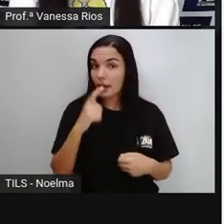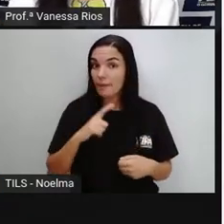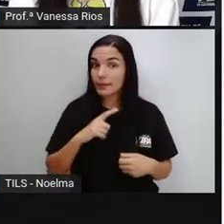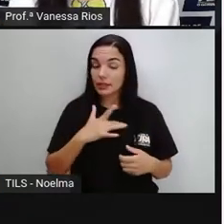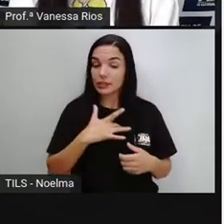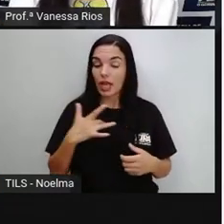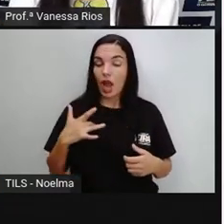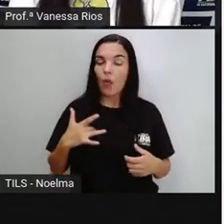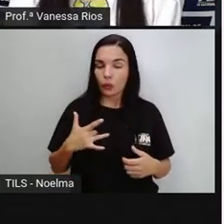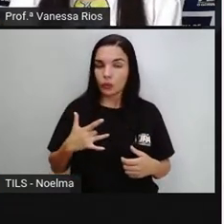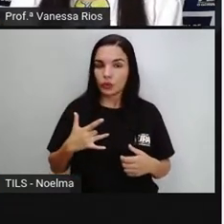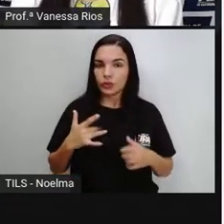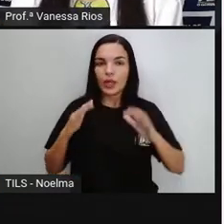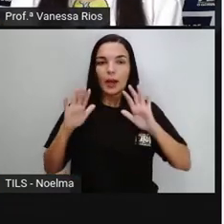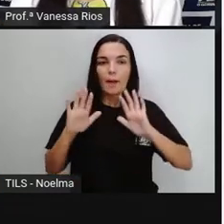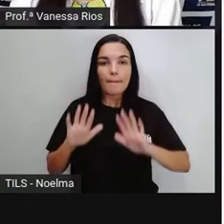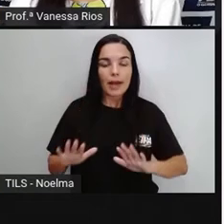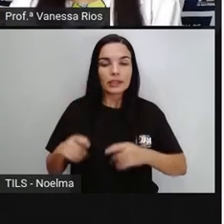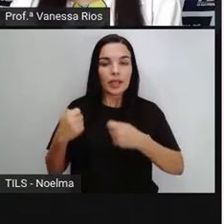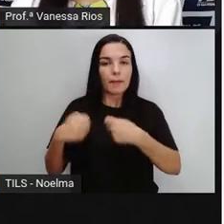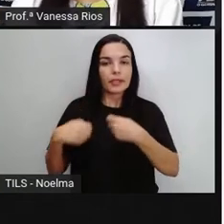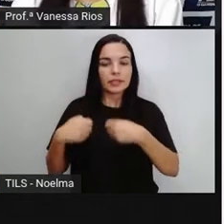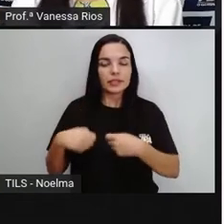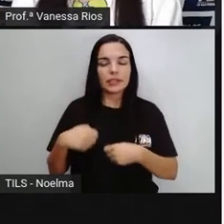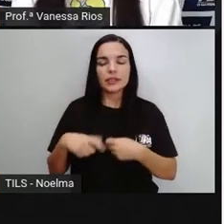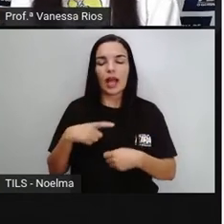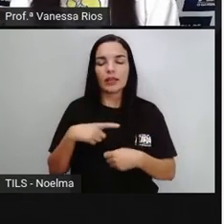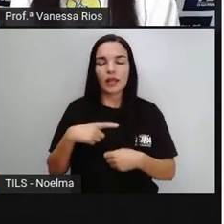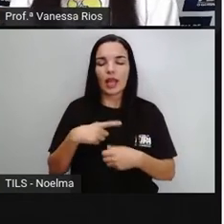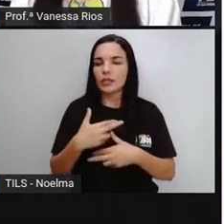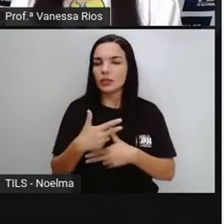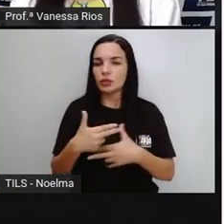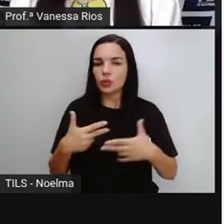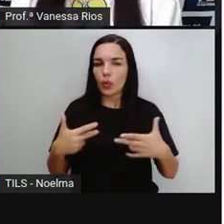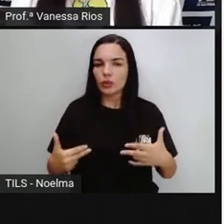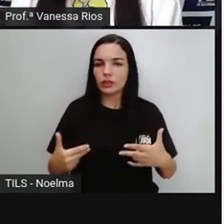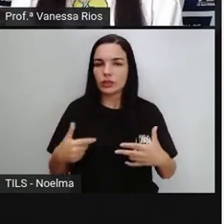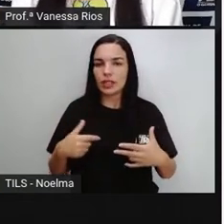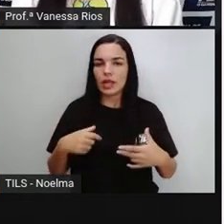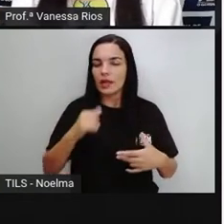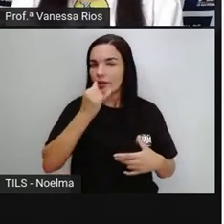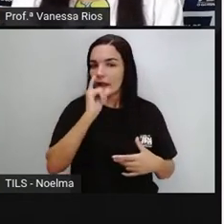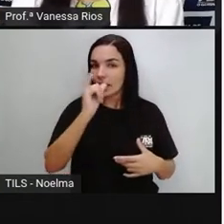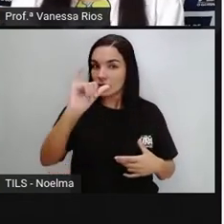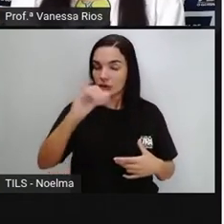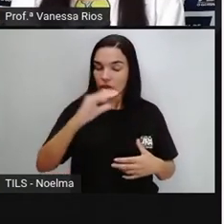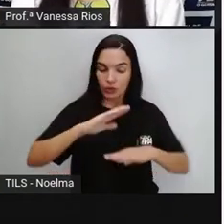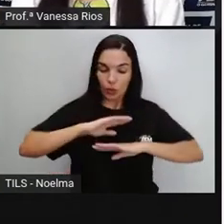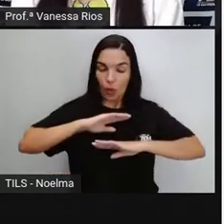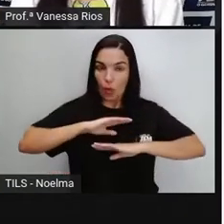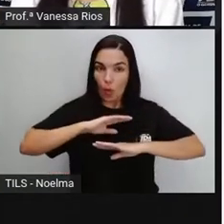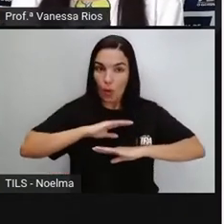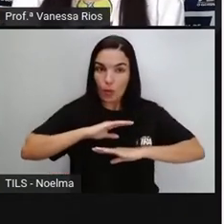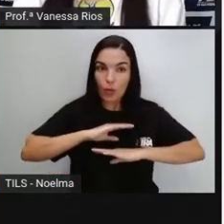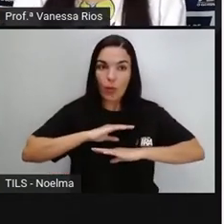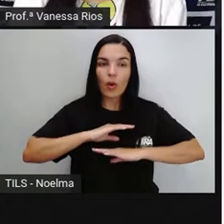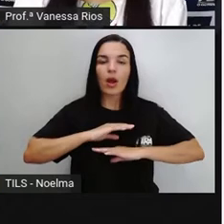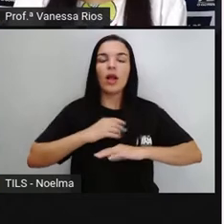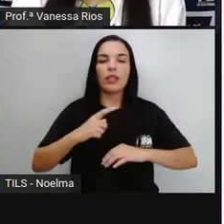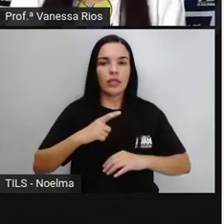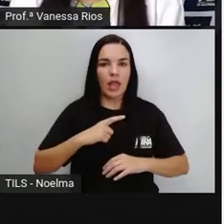para funcionar. Então ele precisa dos nutrientes, das vitaminas que os alimentos trazem, que os alimentos